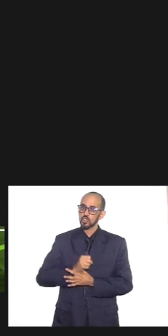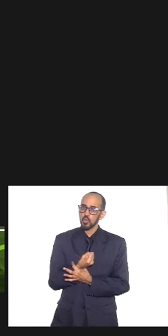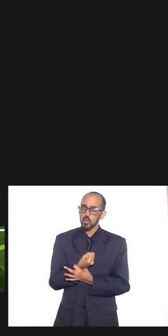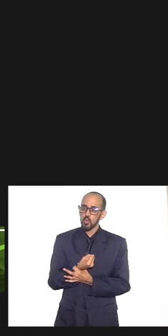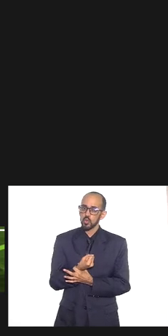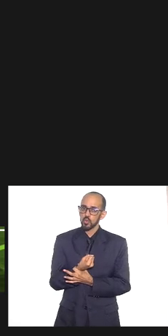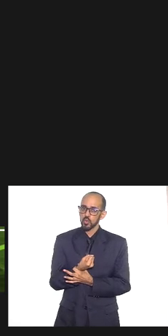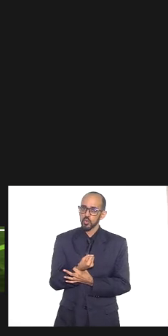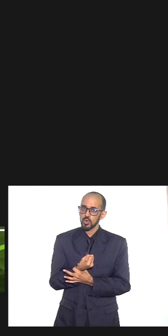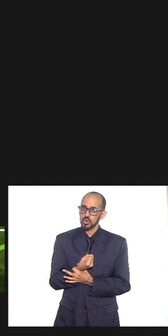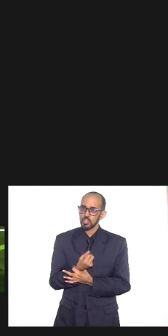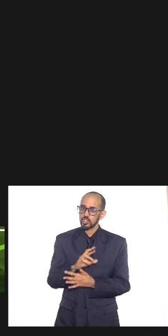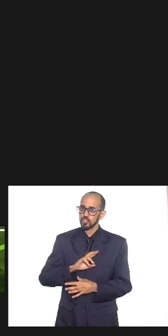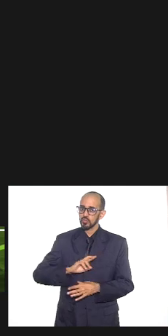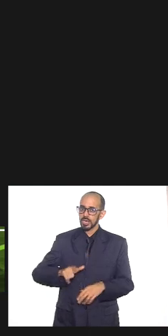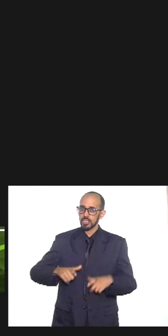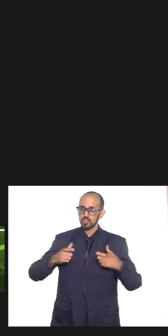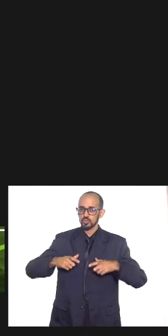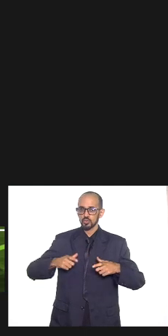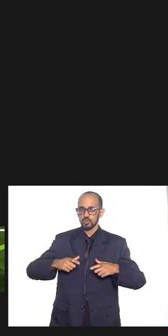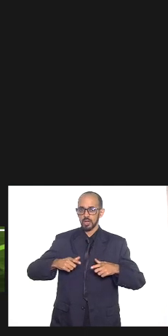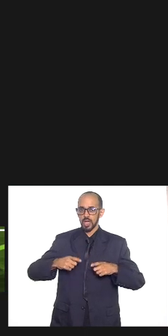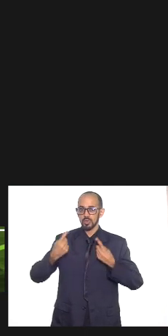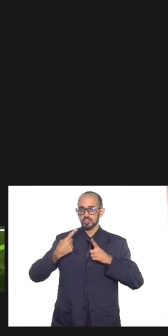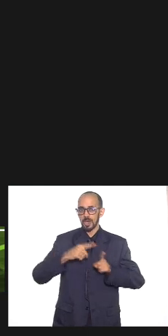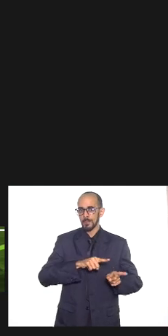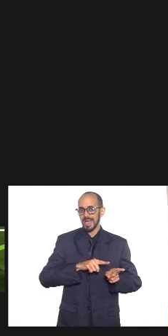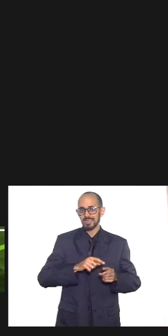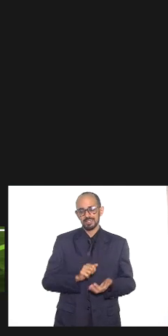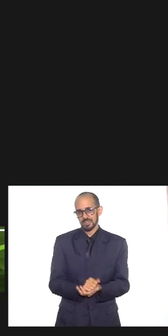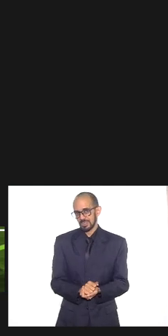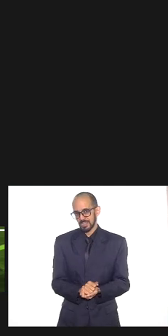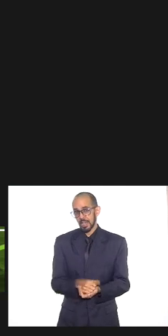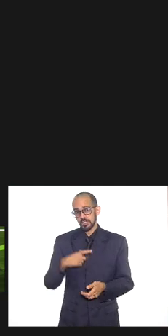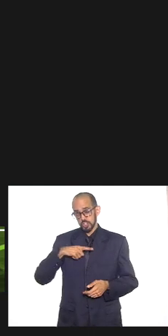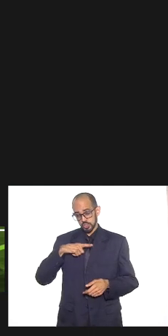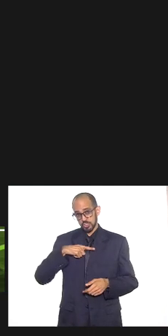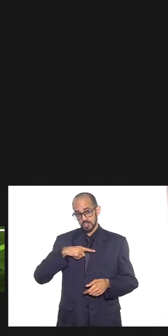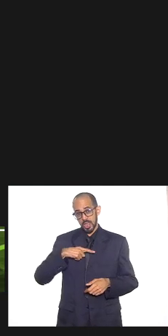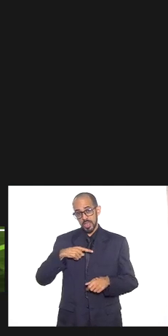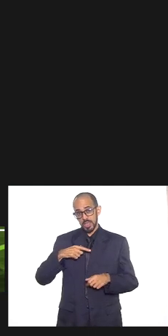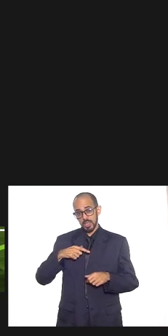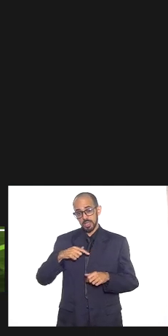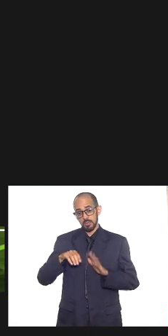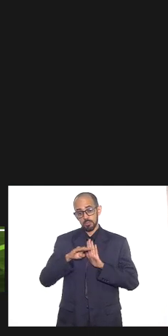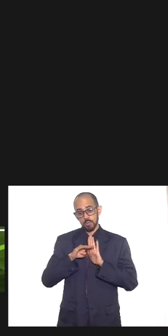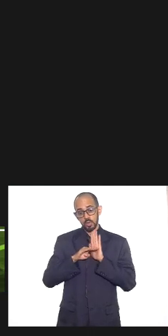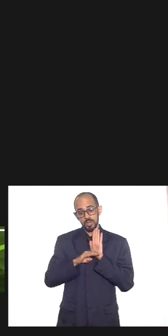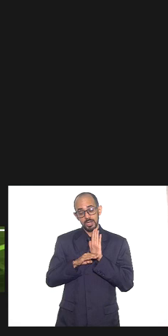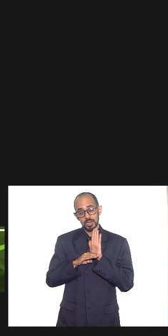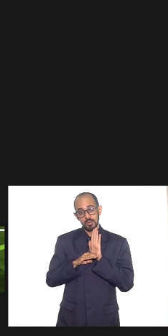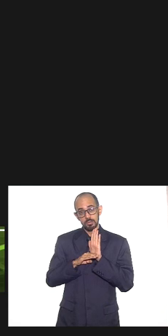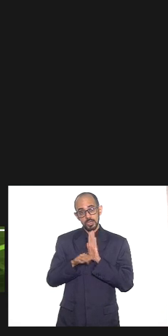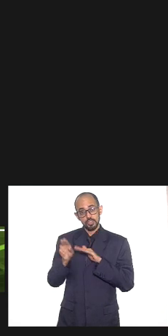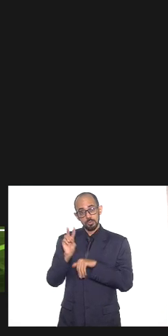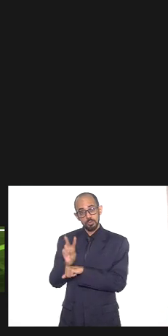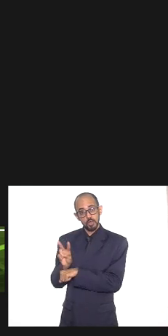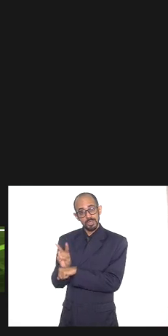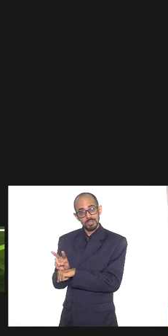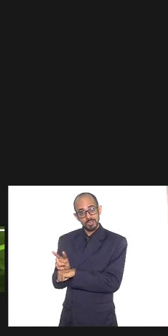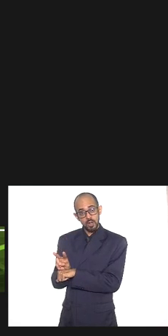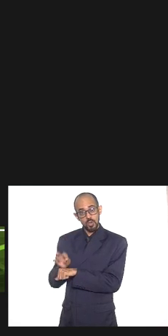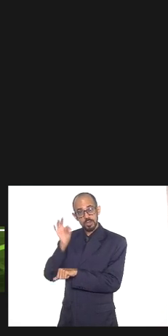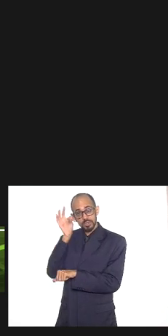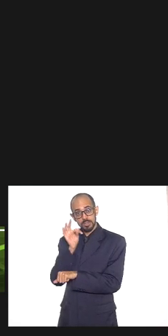espaço de ameaça nós temos programas sociais temos programa de proteção a testemunha só que esse programa muda a vida da pessoa a